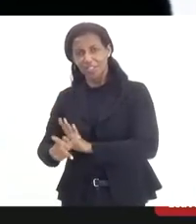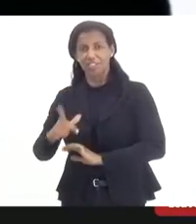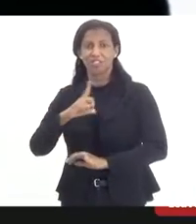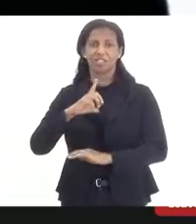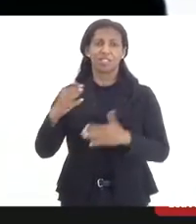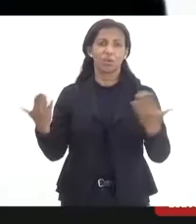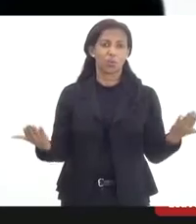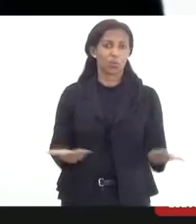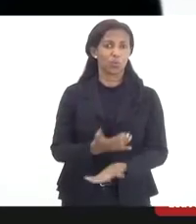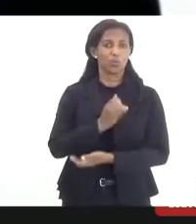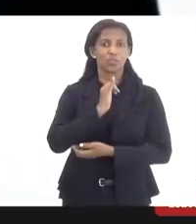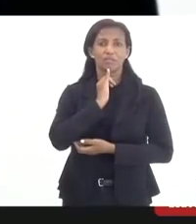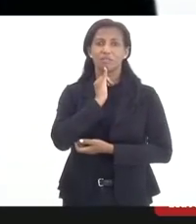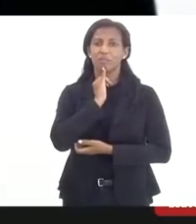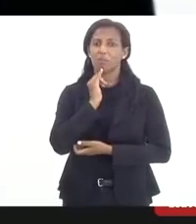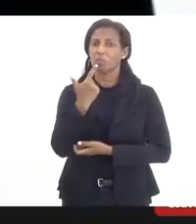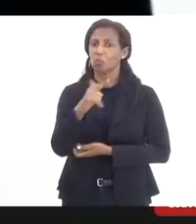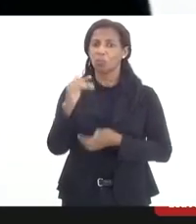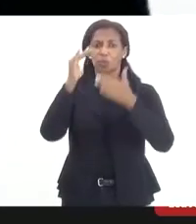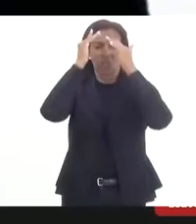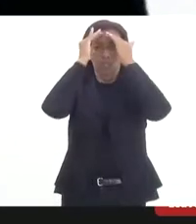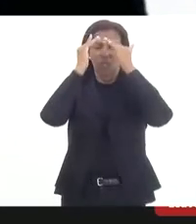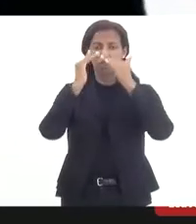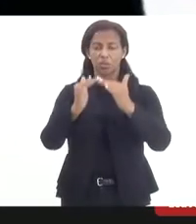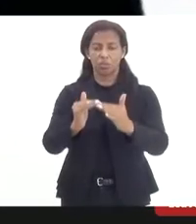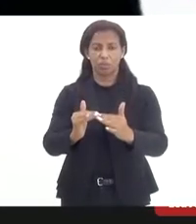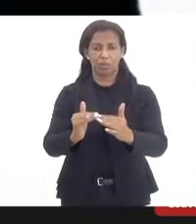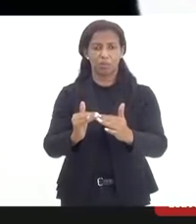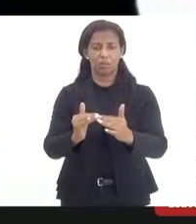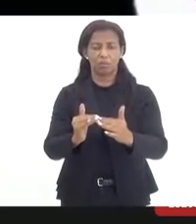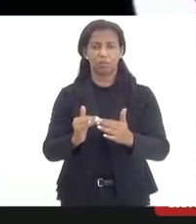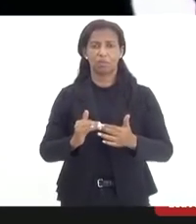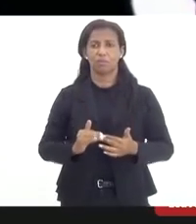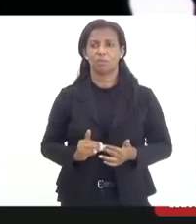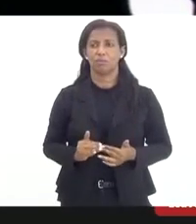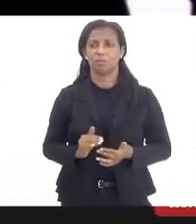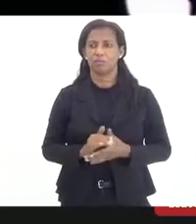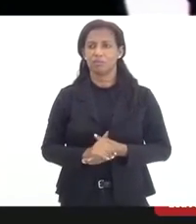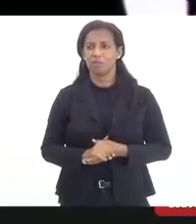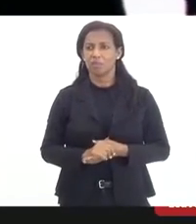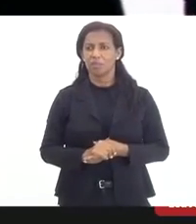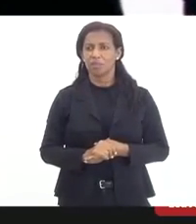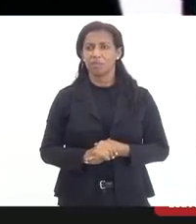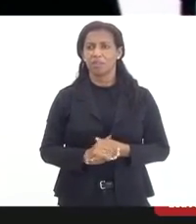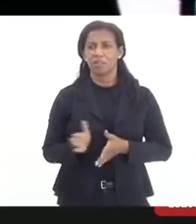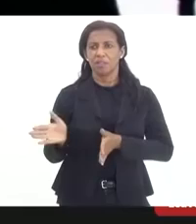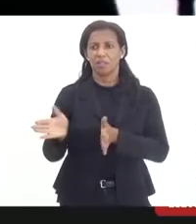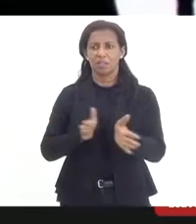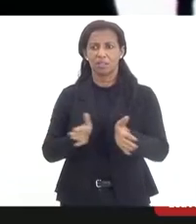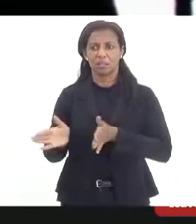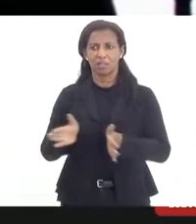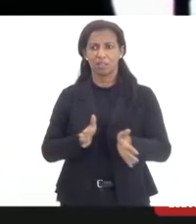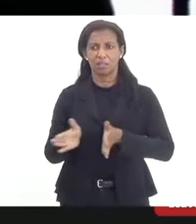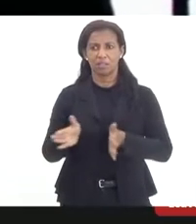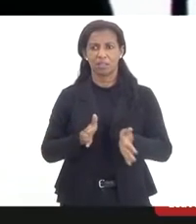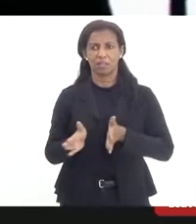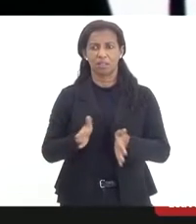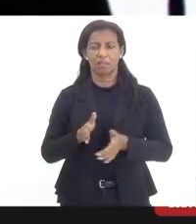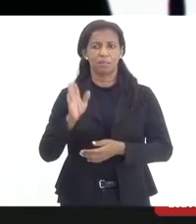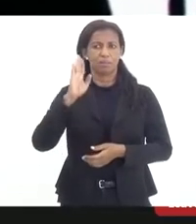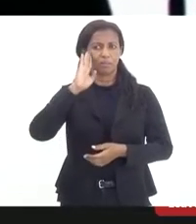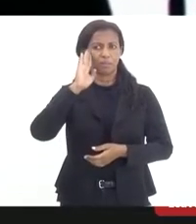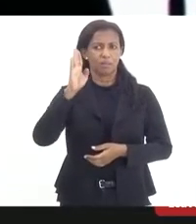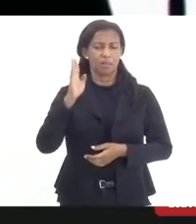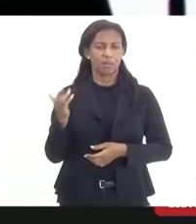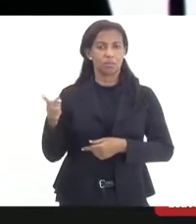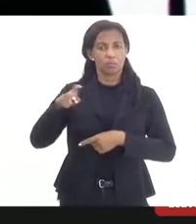infelizmente, não são respeitadas e a gente sabe disso. Por exemplo, a questão da acessibilidade, a prioridade